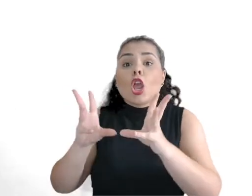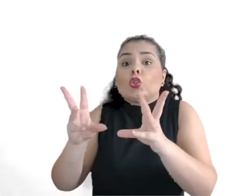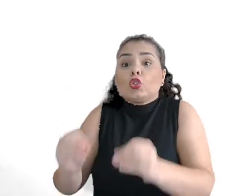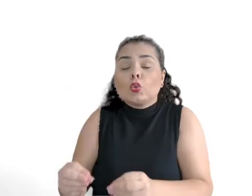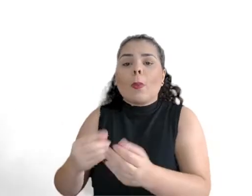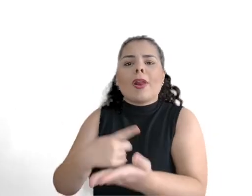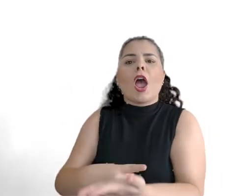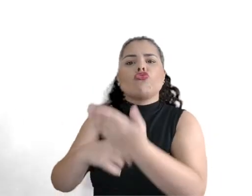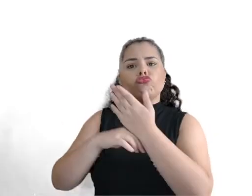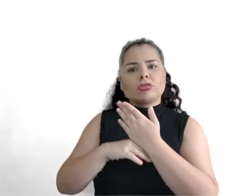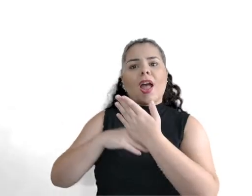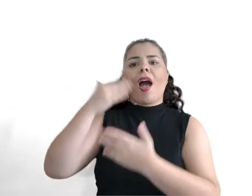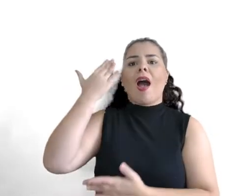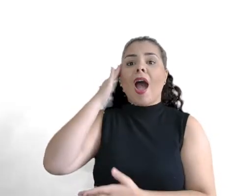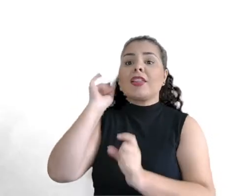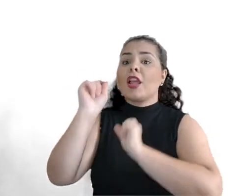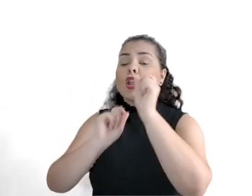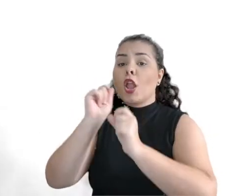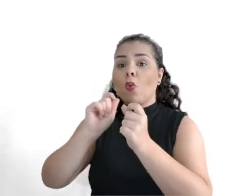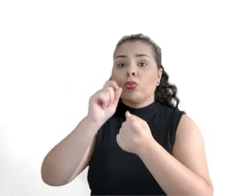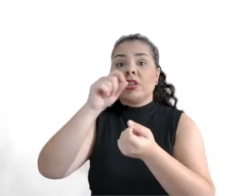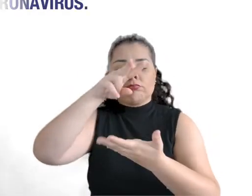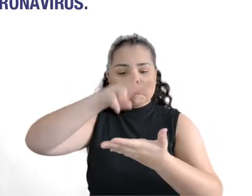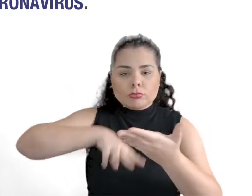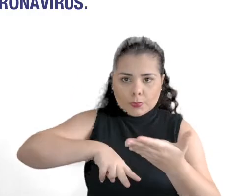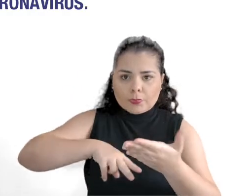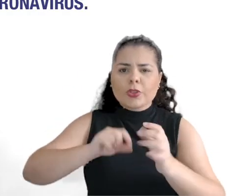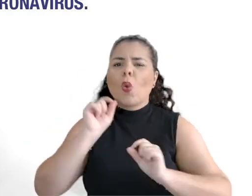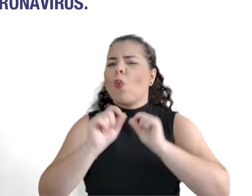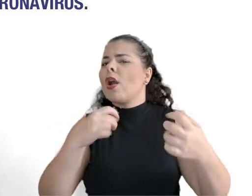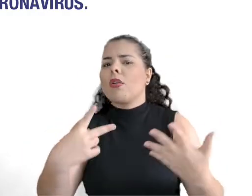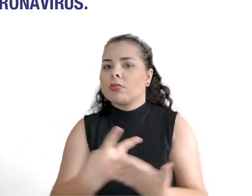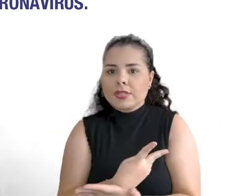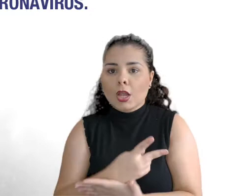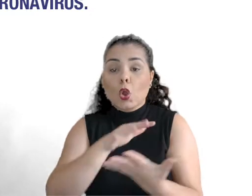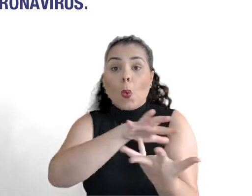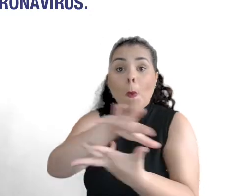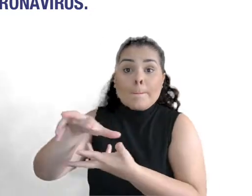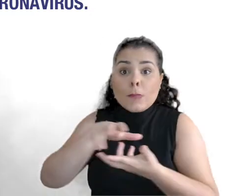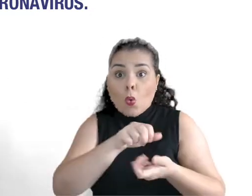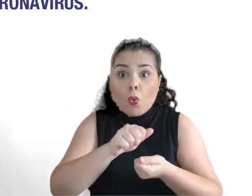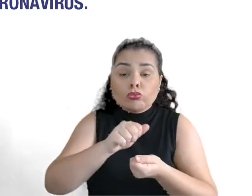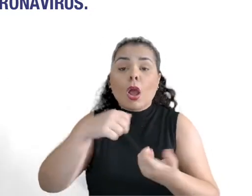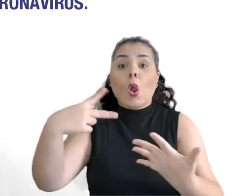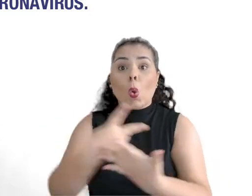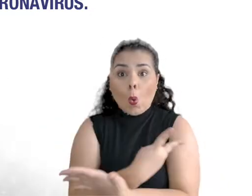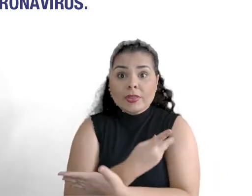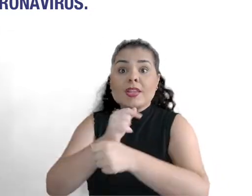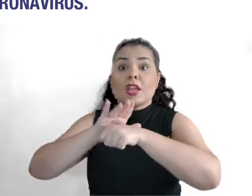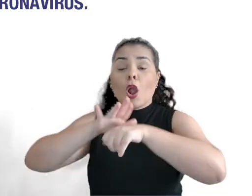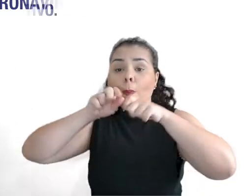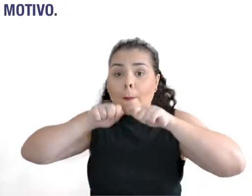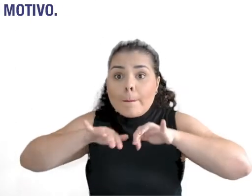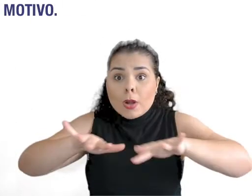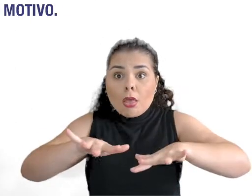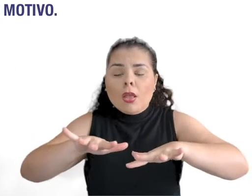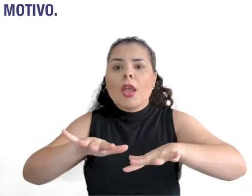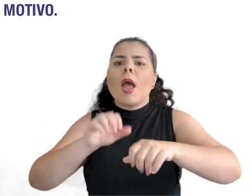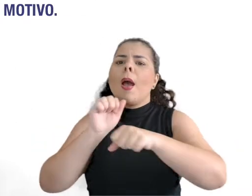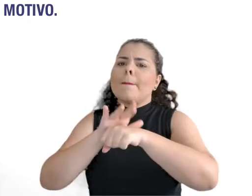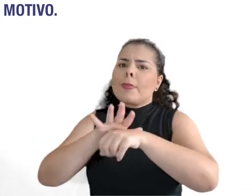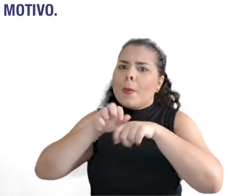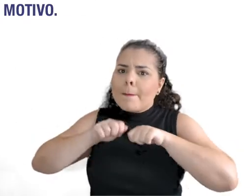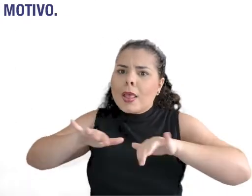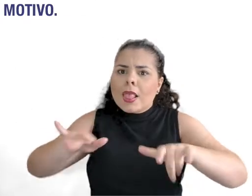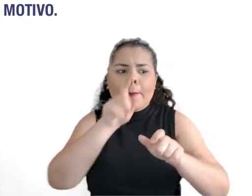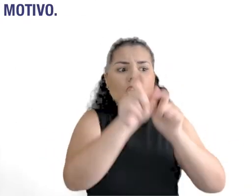facilitar o entendimento do que está escrito é um recurso de acessibilidade. O que está acontecendo? O mundo está enfrentando uma pandemia causada pelo novo coronavírus. Pandemia é